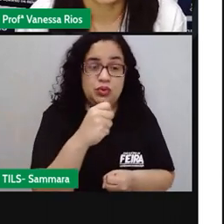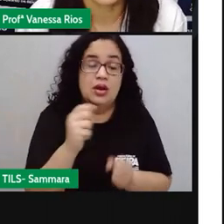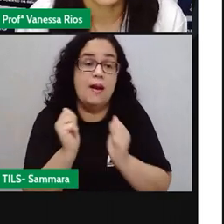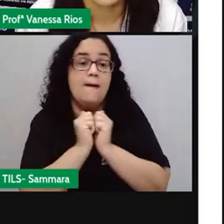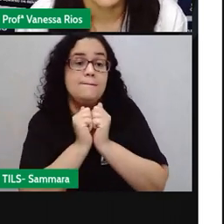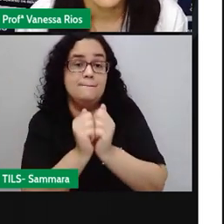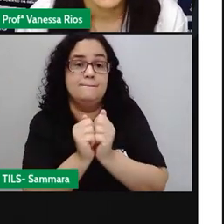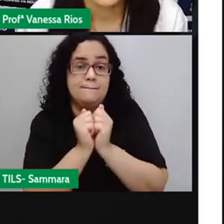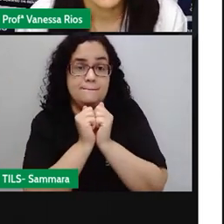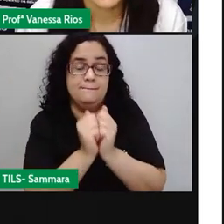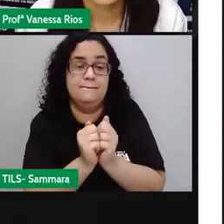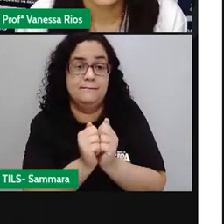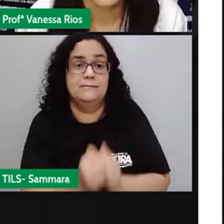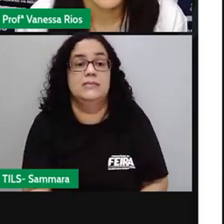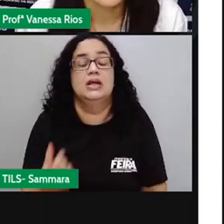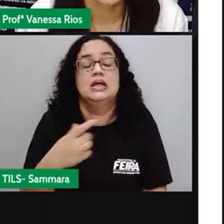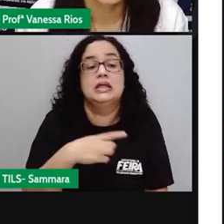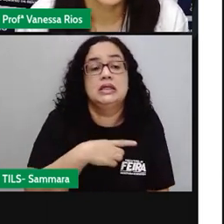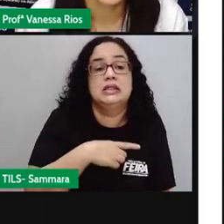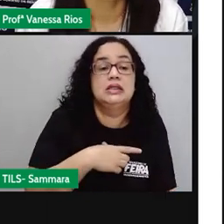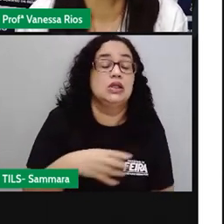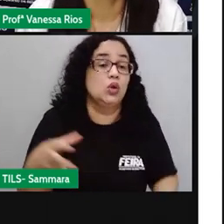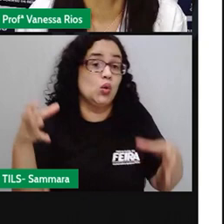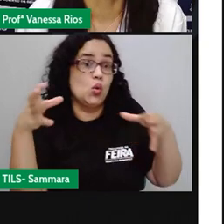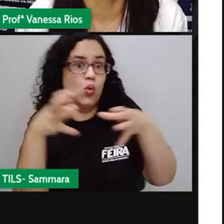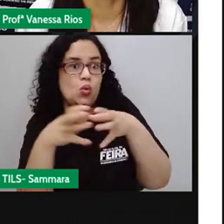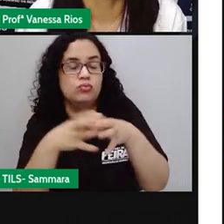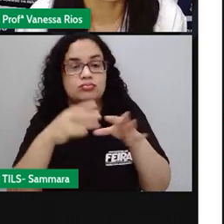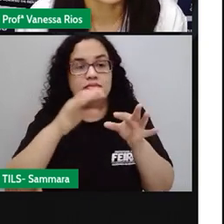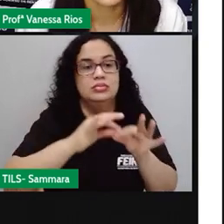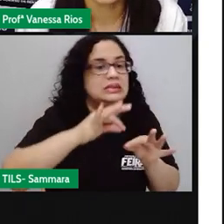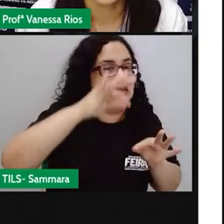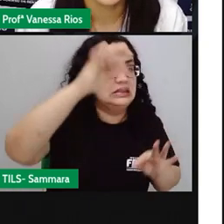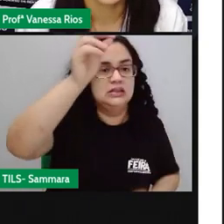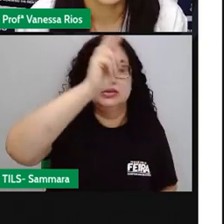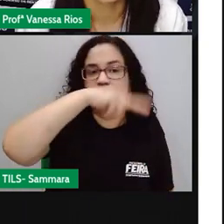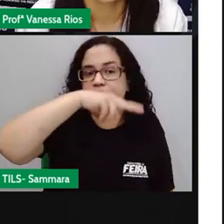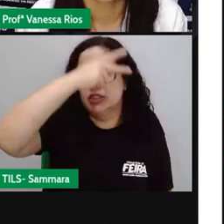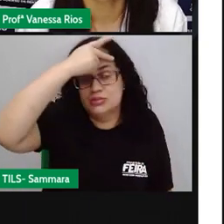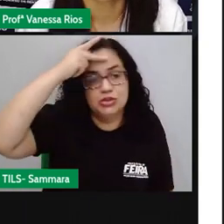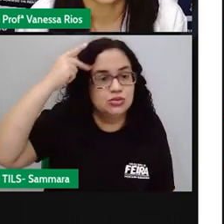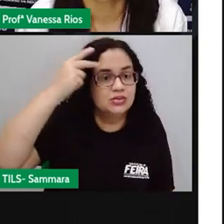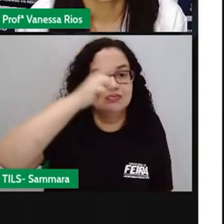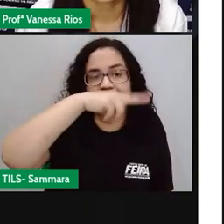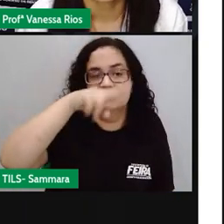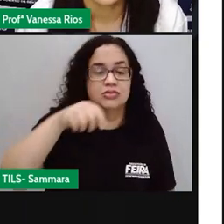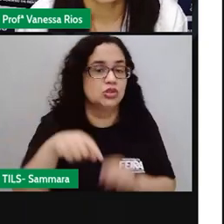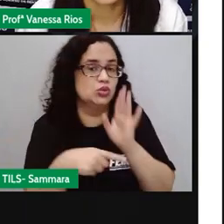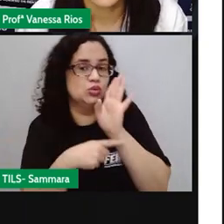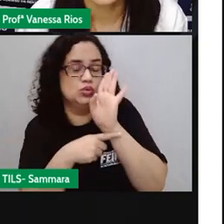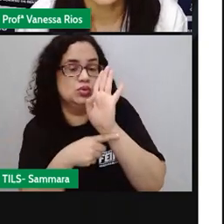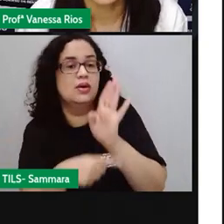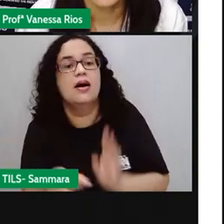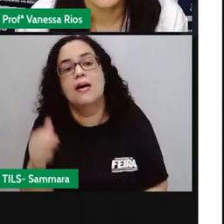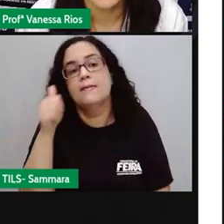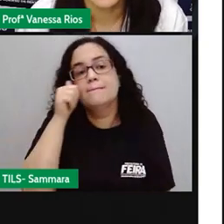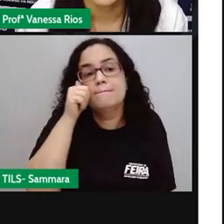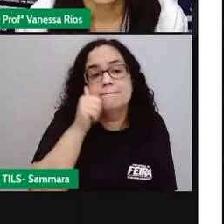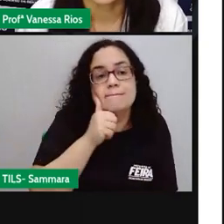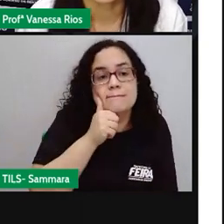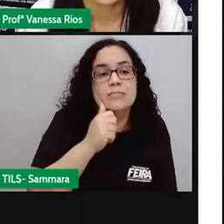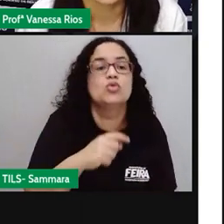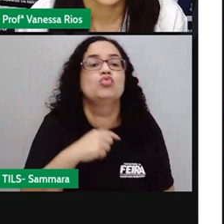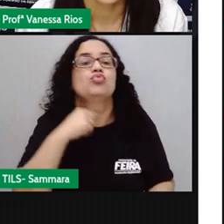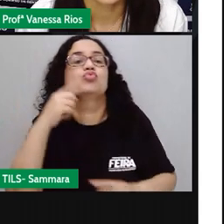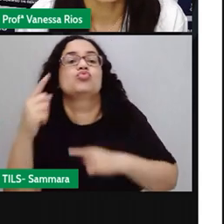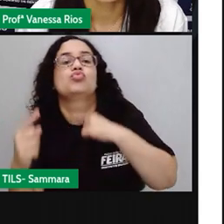aproximava-se. Aquela altura, a turma estava longe. Ninguém poderia me ajudar. E a mulher, sem dúvida,